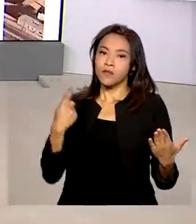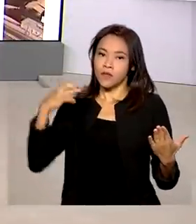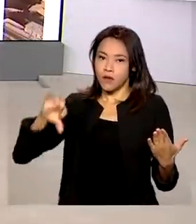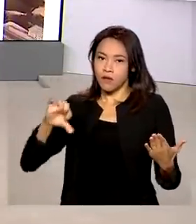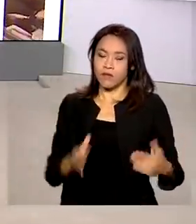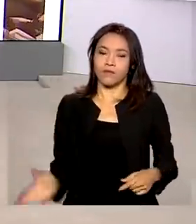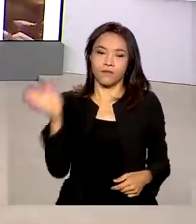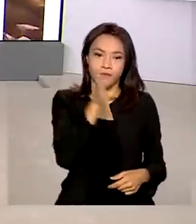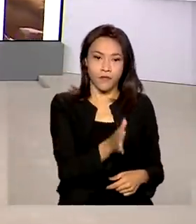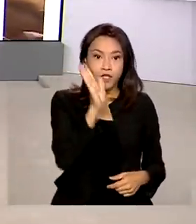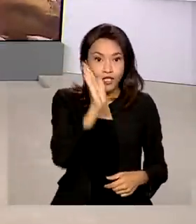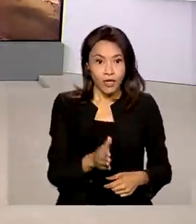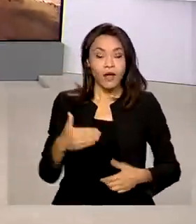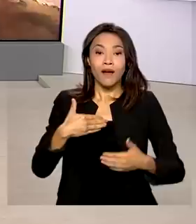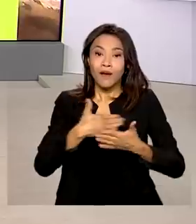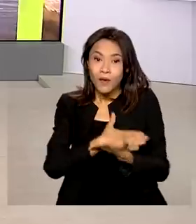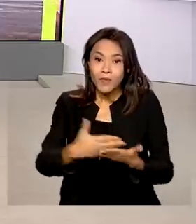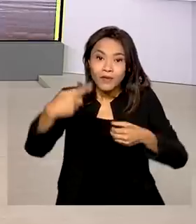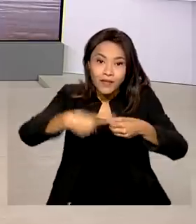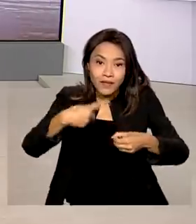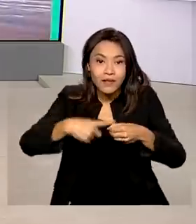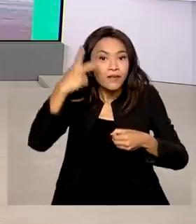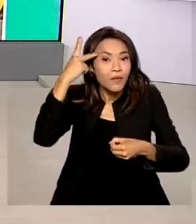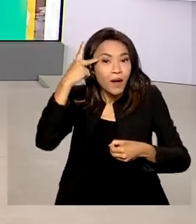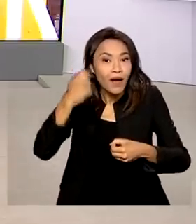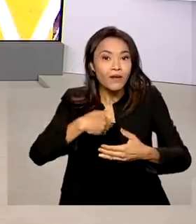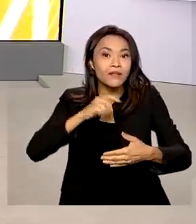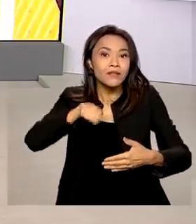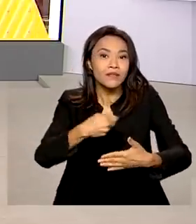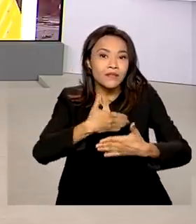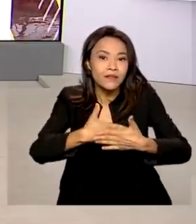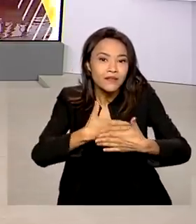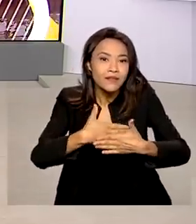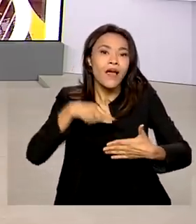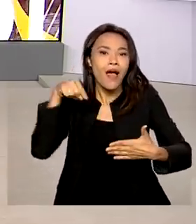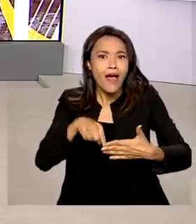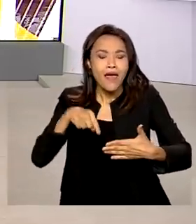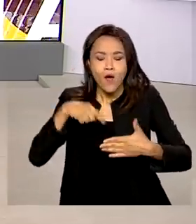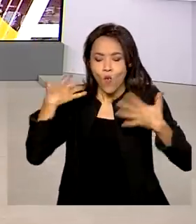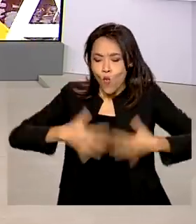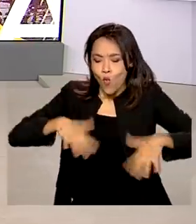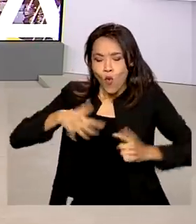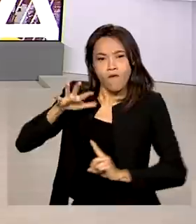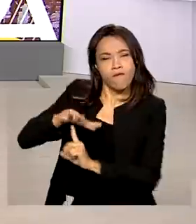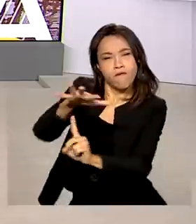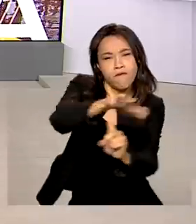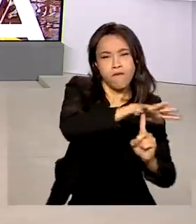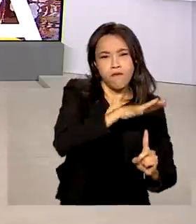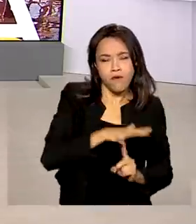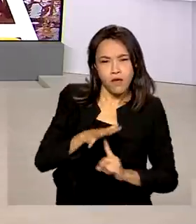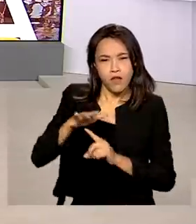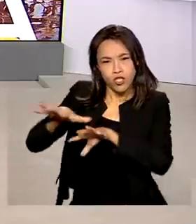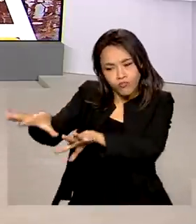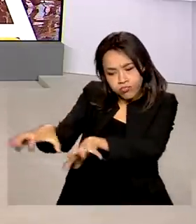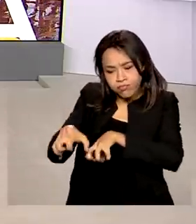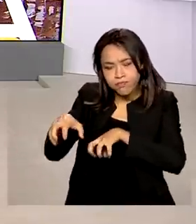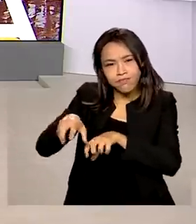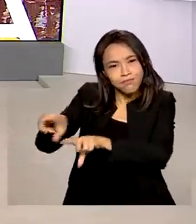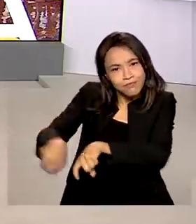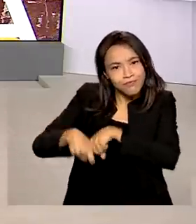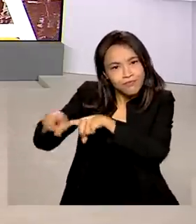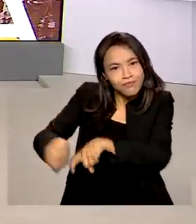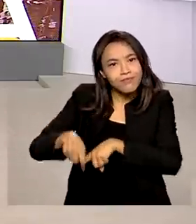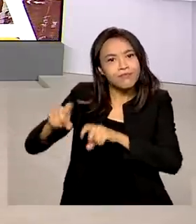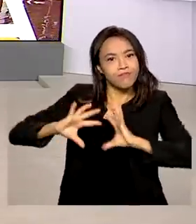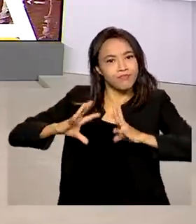Começou em Ribeirão Preto, São Paulo, a AgriShow, considerada a maior feira de tecnologia agrícola da América Latina. Em cinco dias,